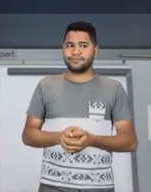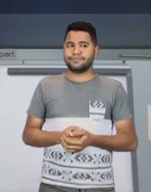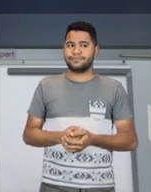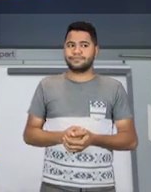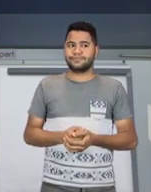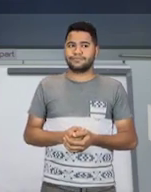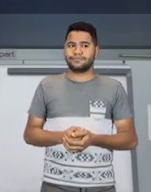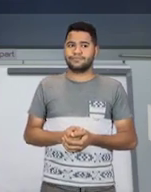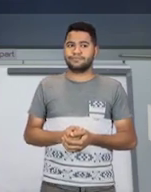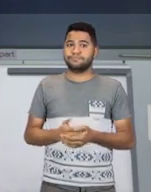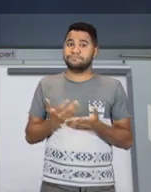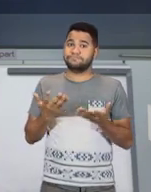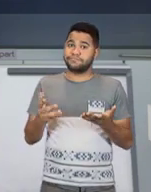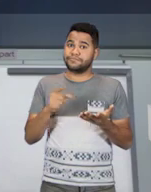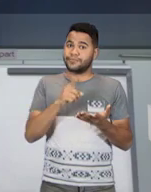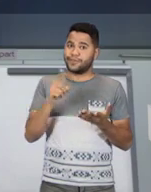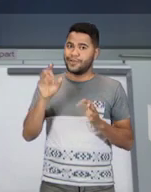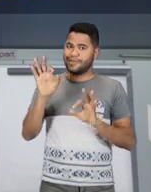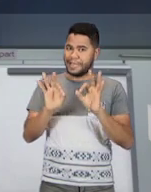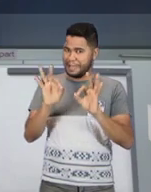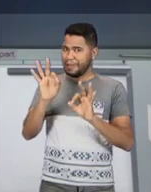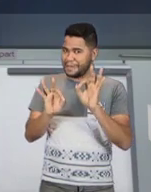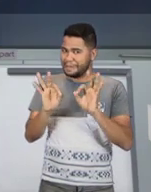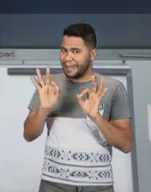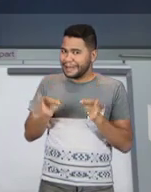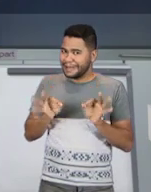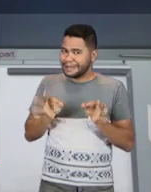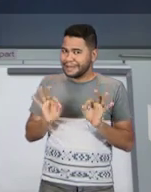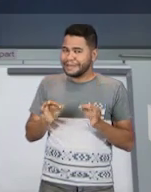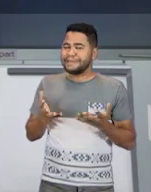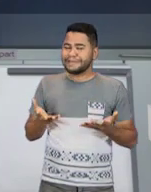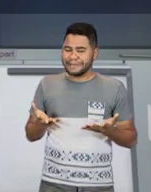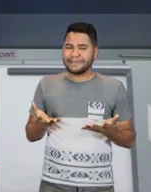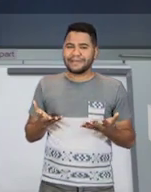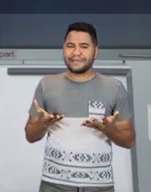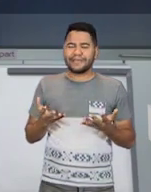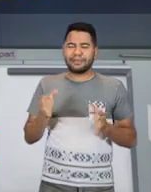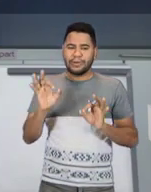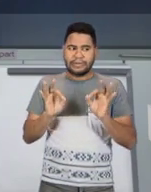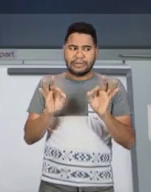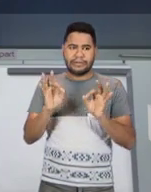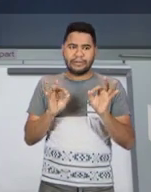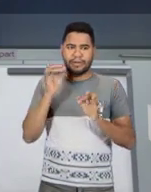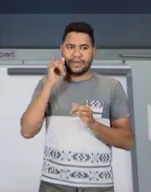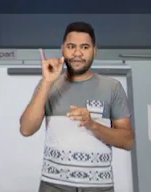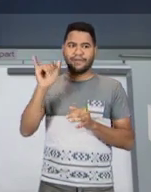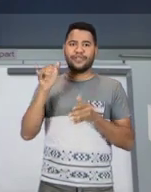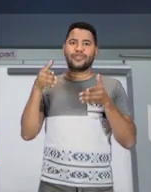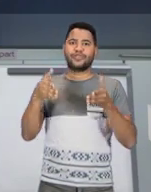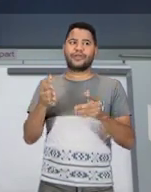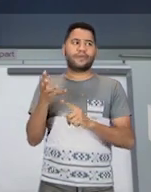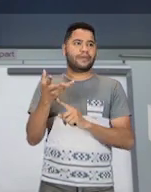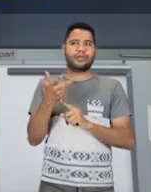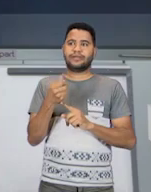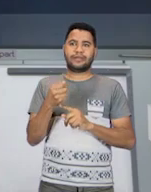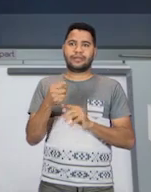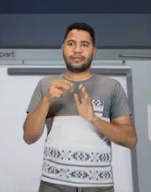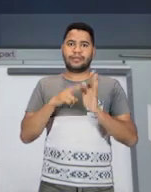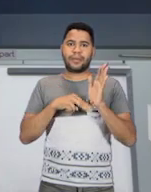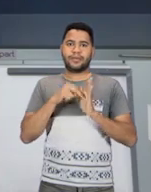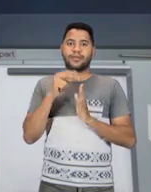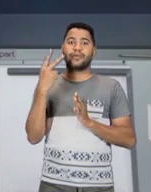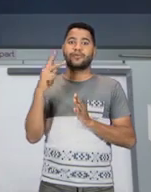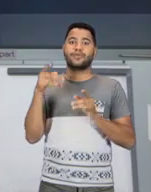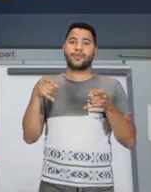up. Aí vocês iriam arrumar, vocês poderiam arrumar ele, deixar sempre arrumadinho. Vai que chega um artista lá na sua casa